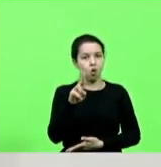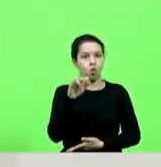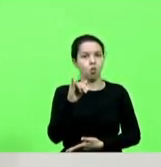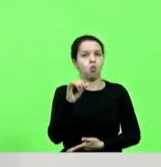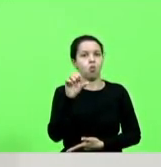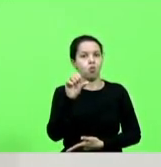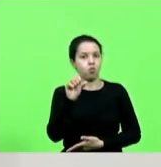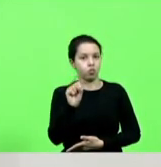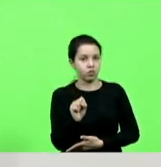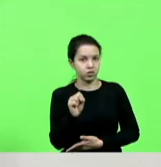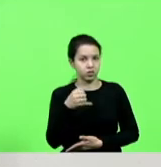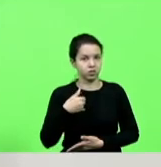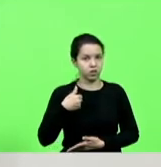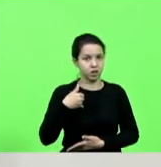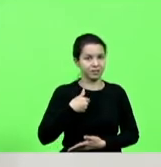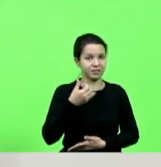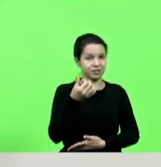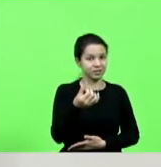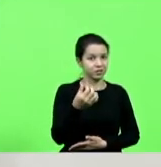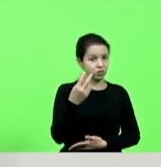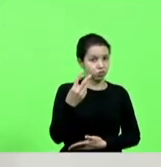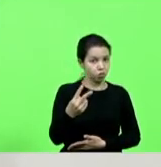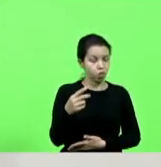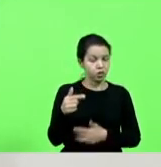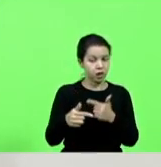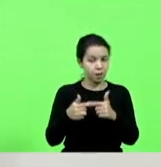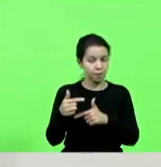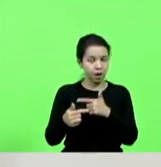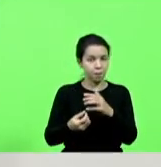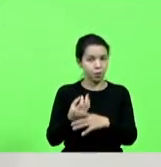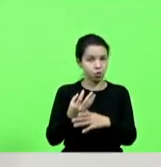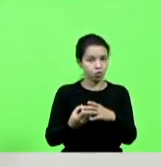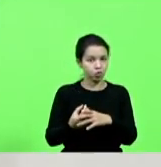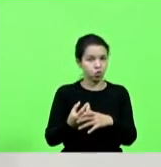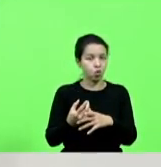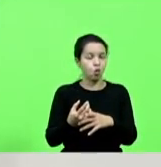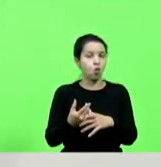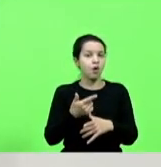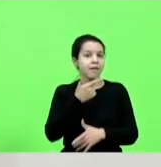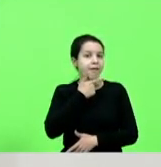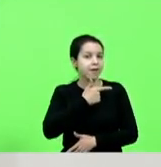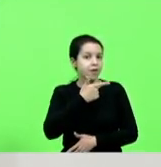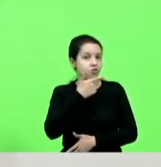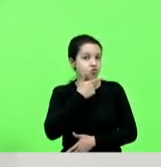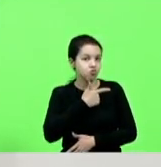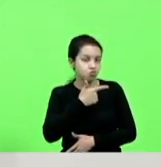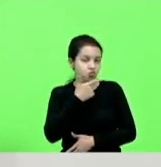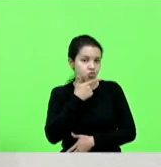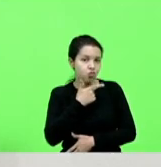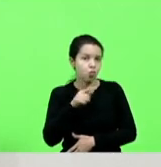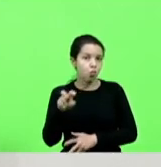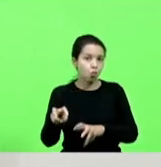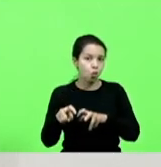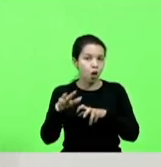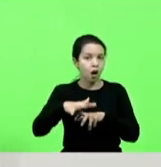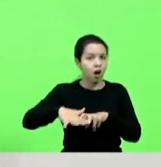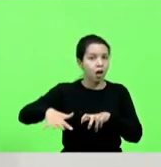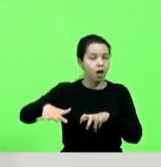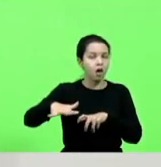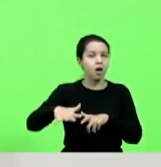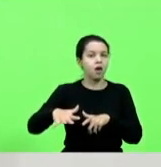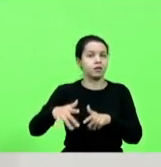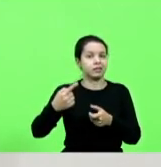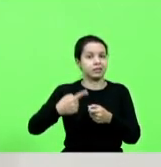produtor de queijo artesanal de Santa Catarina lá de caçador do